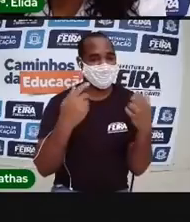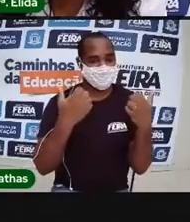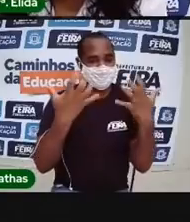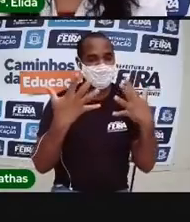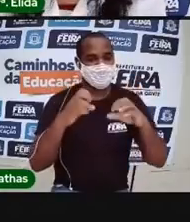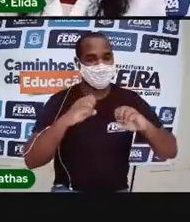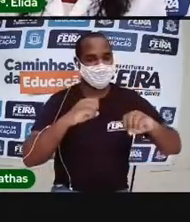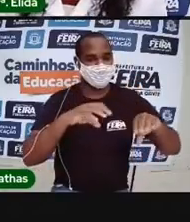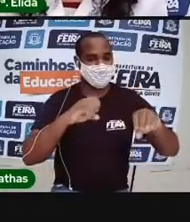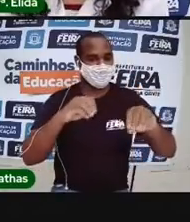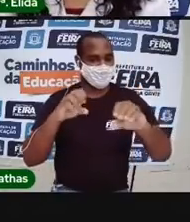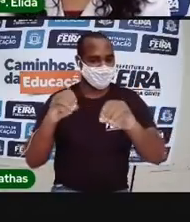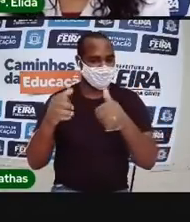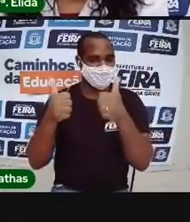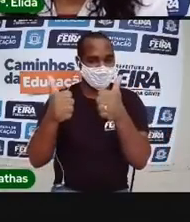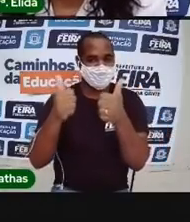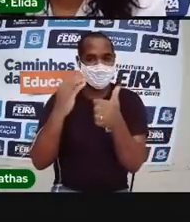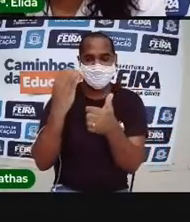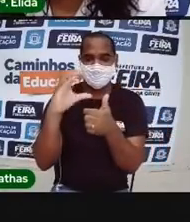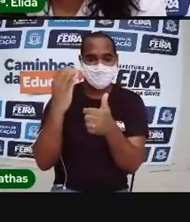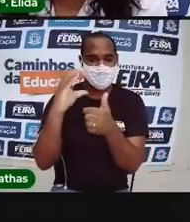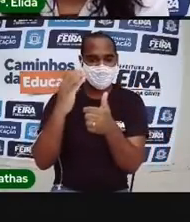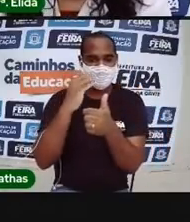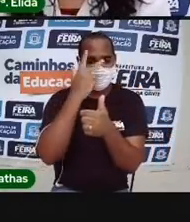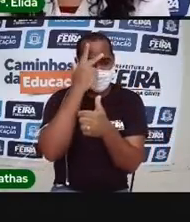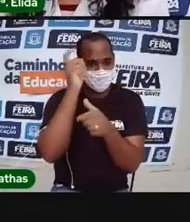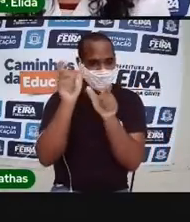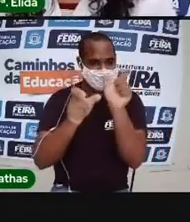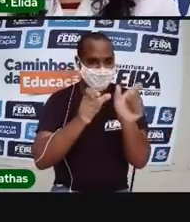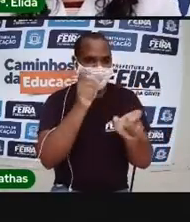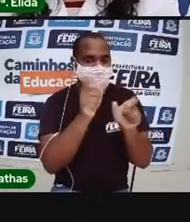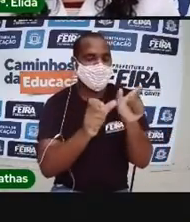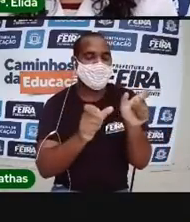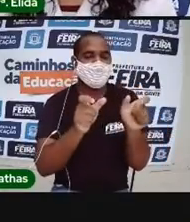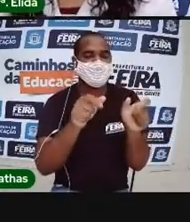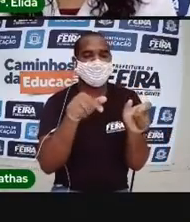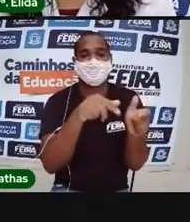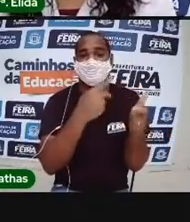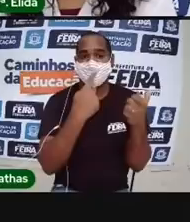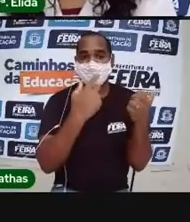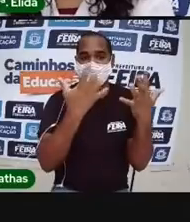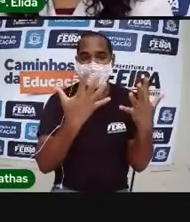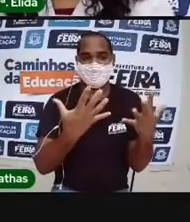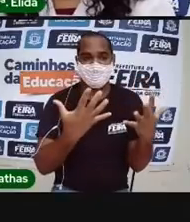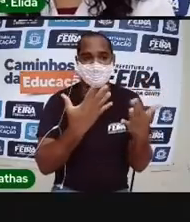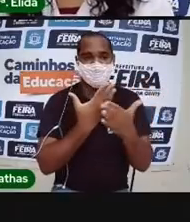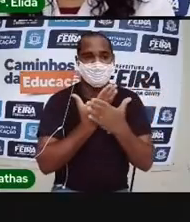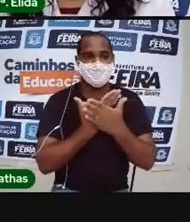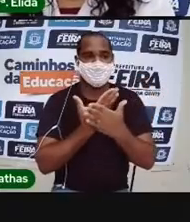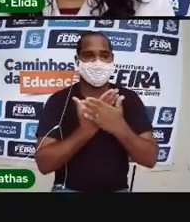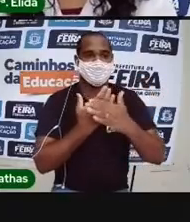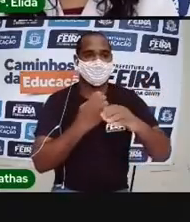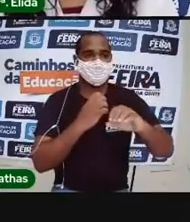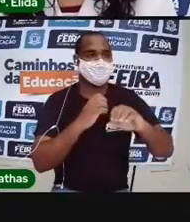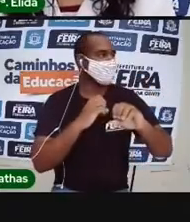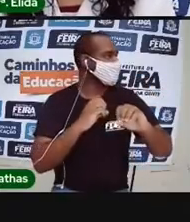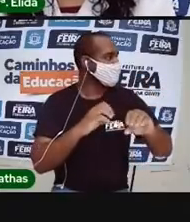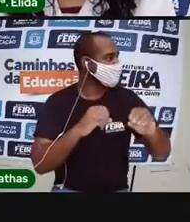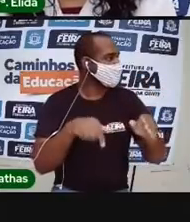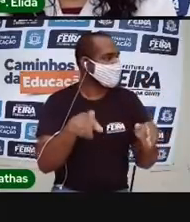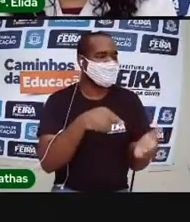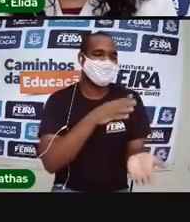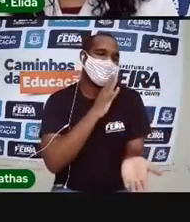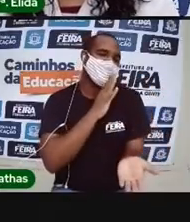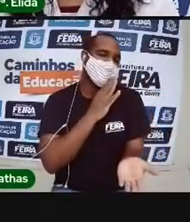aula de hoje, Consciências Humanas, nós temos algo para estudar que a gente já conhece, a gente